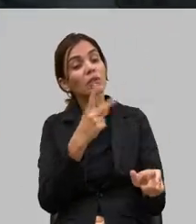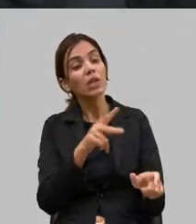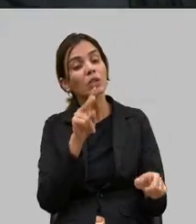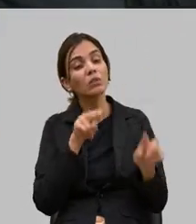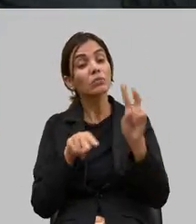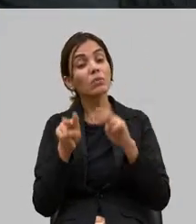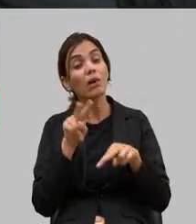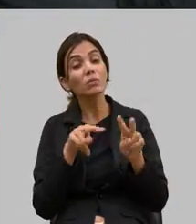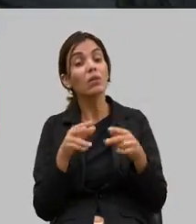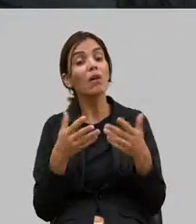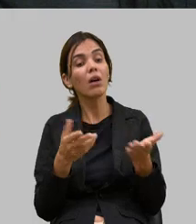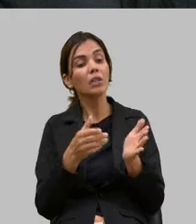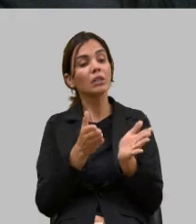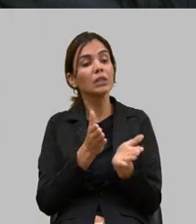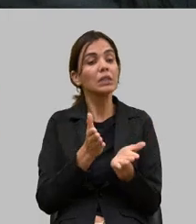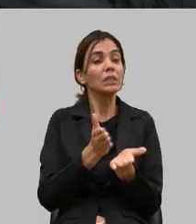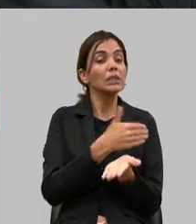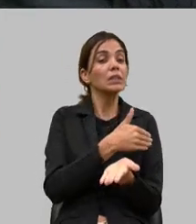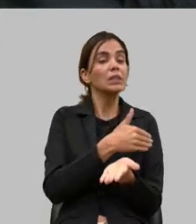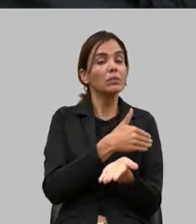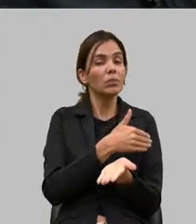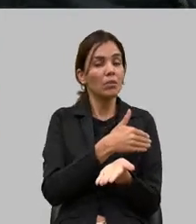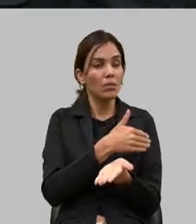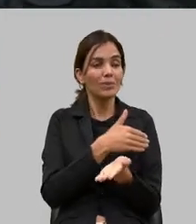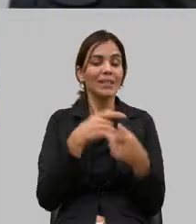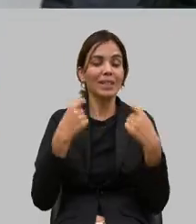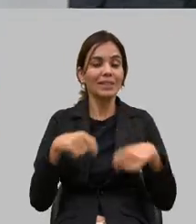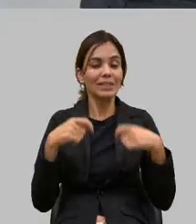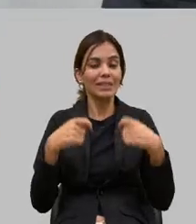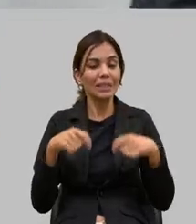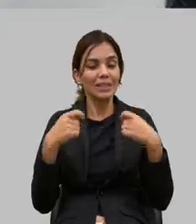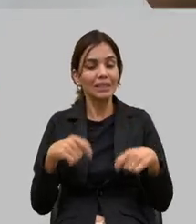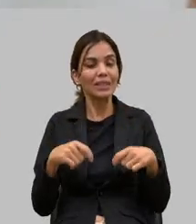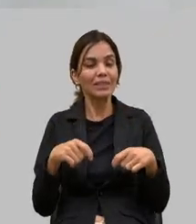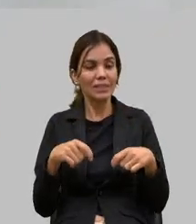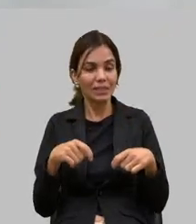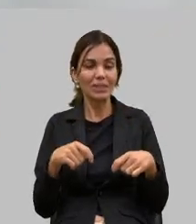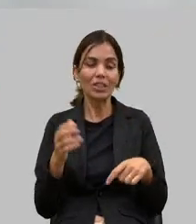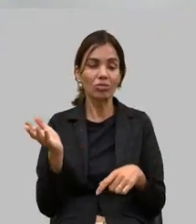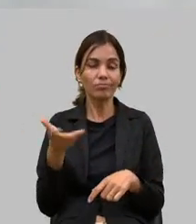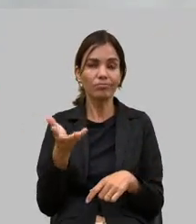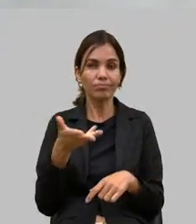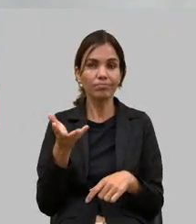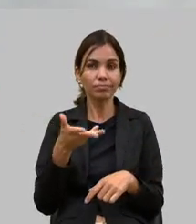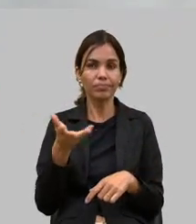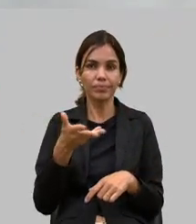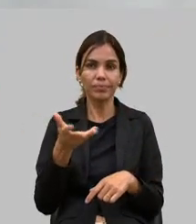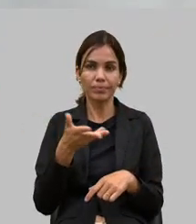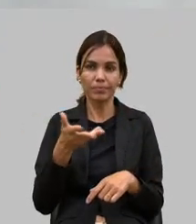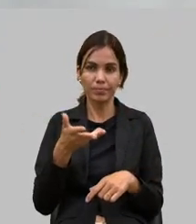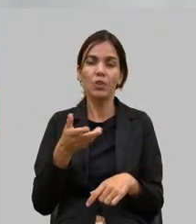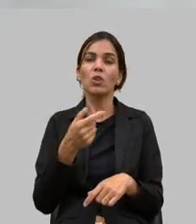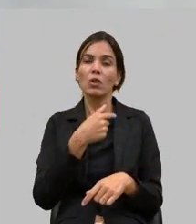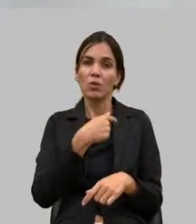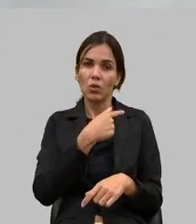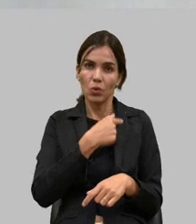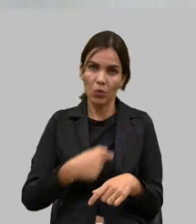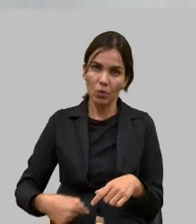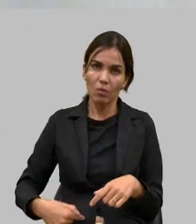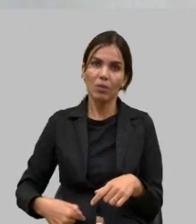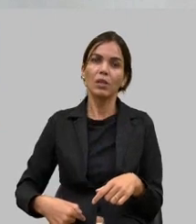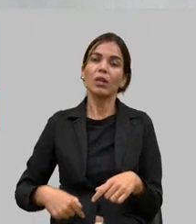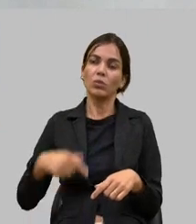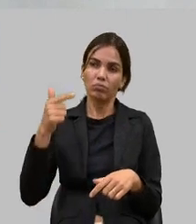até já antecipando essa necessidade de celeridade que nós vamos ter que o governador em mais um